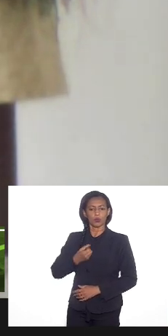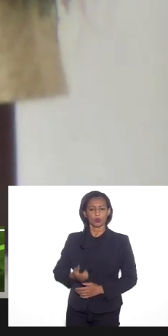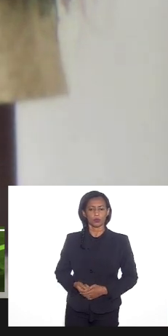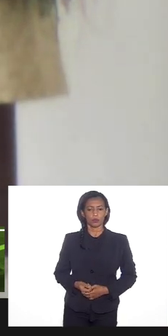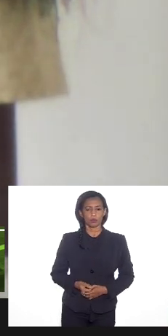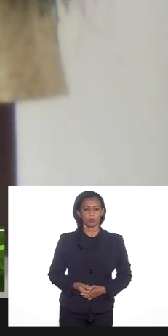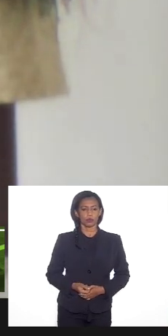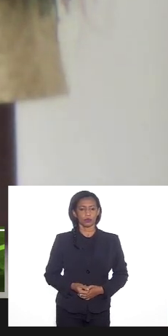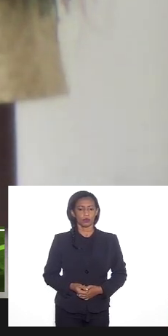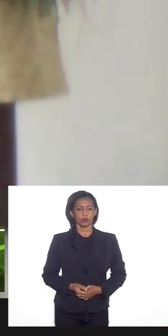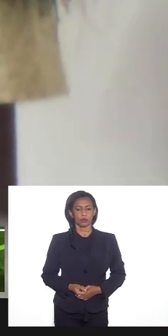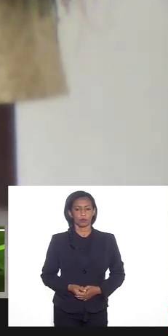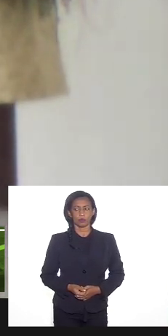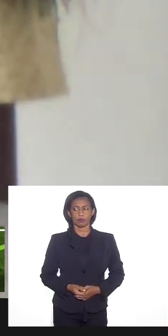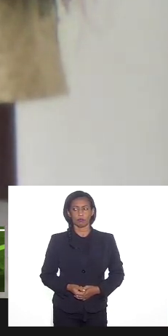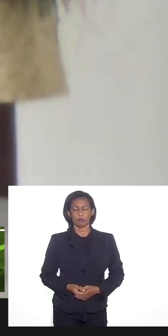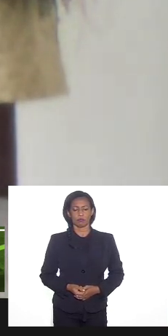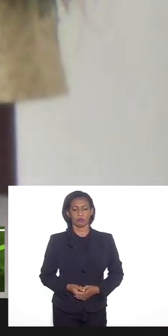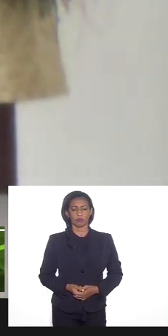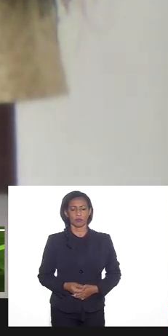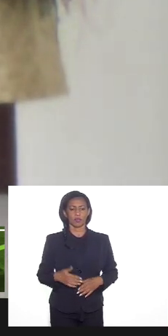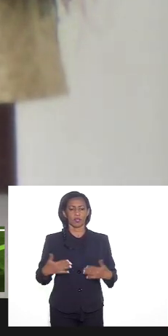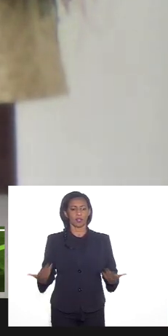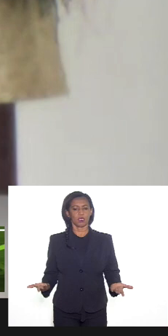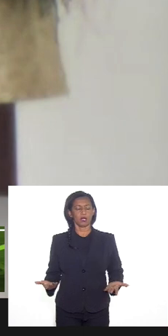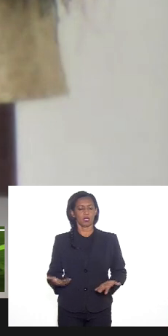foi